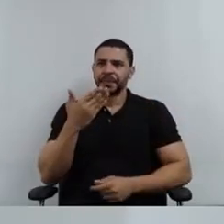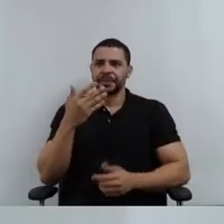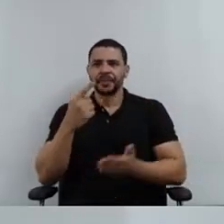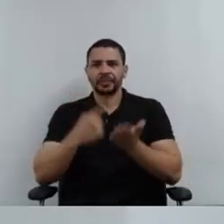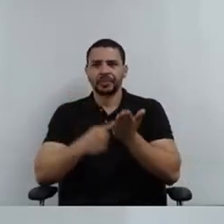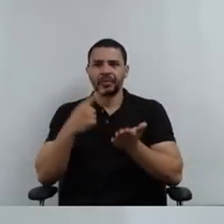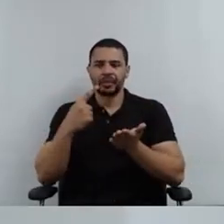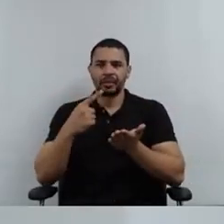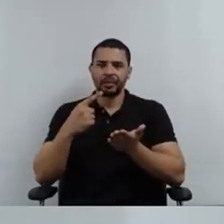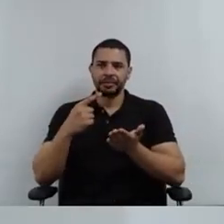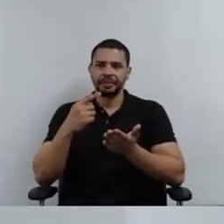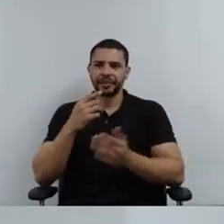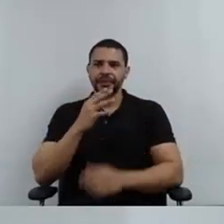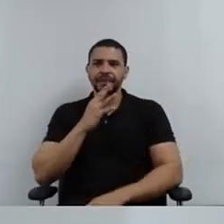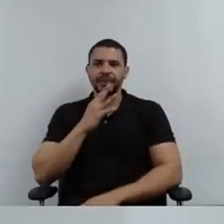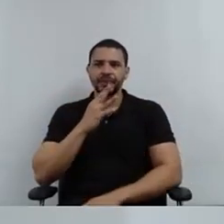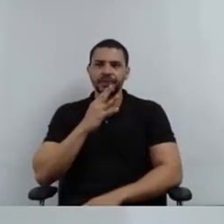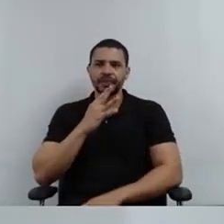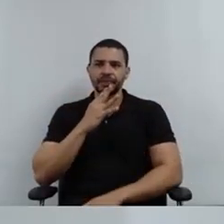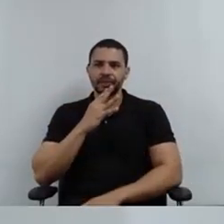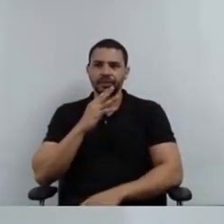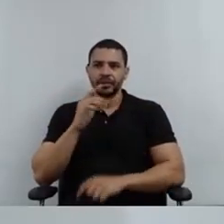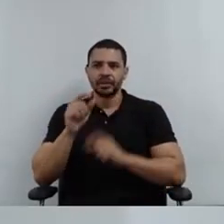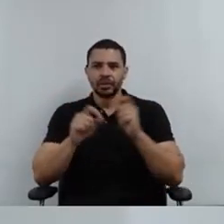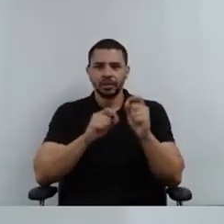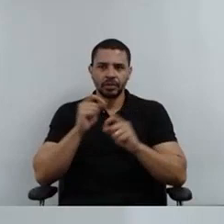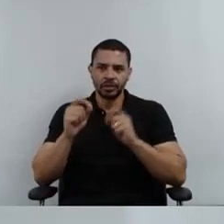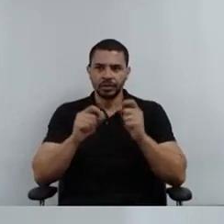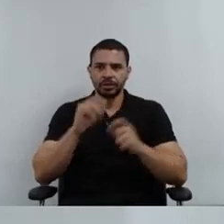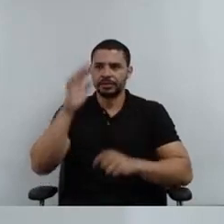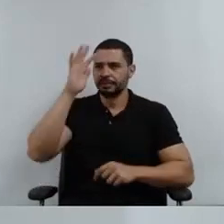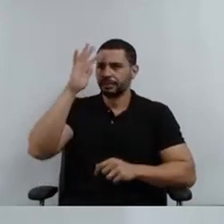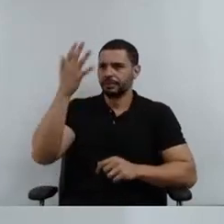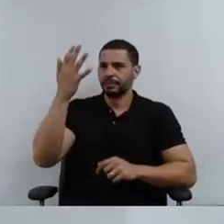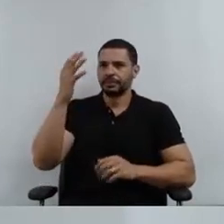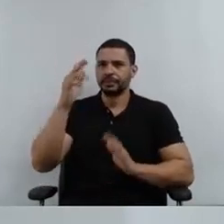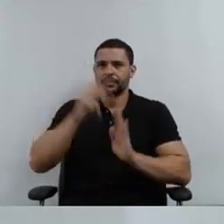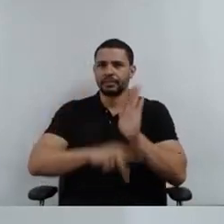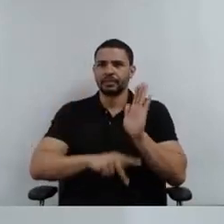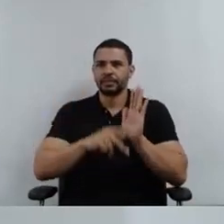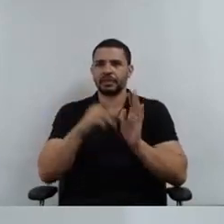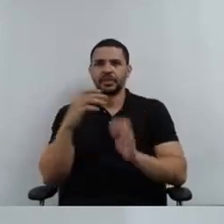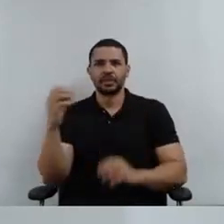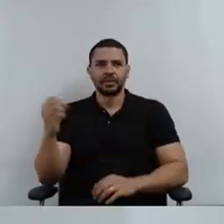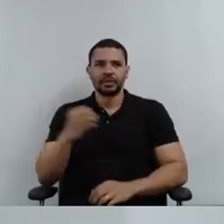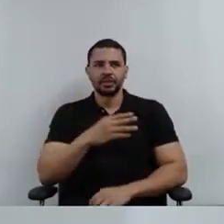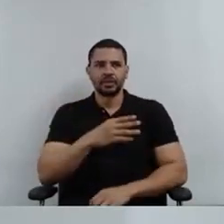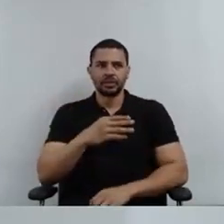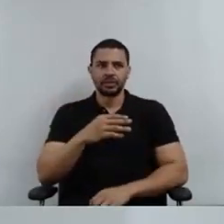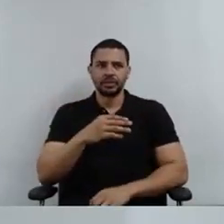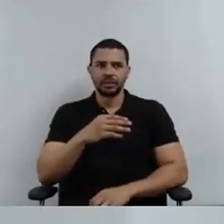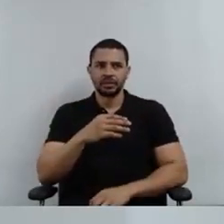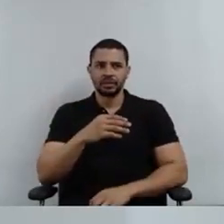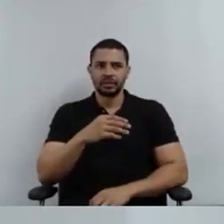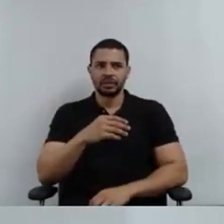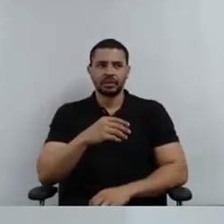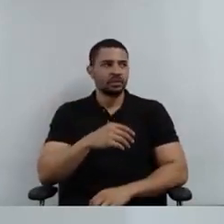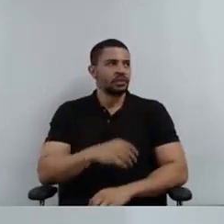para conhecimento e contribuição ao que está sendo elaborado para a administração superior. Já manda para mim para lá no final, tá?